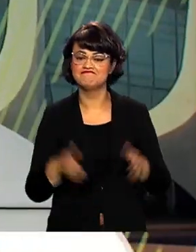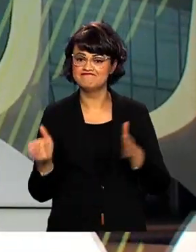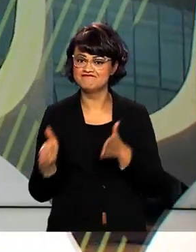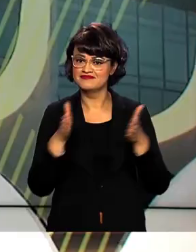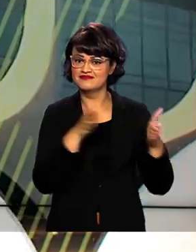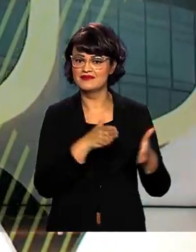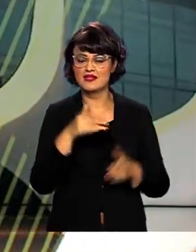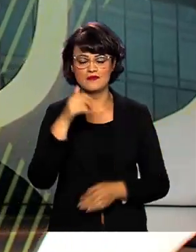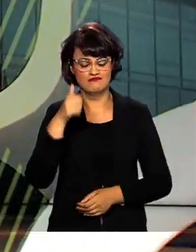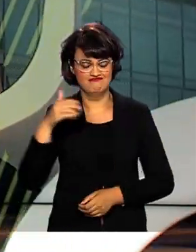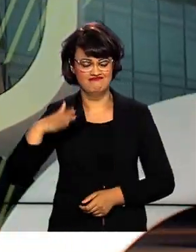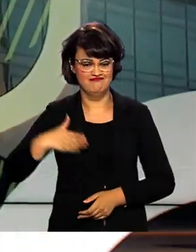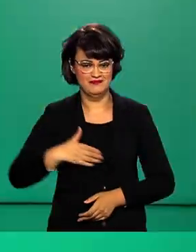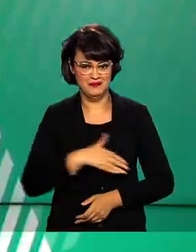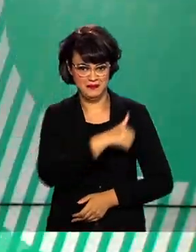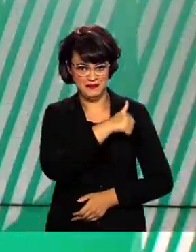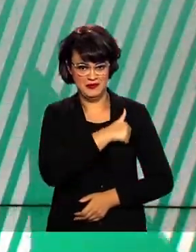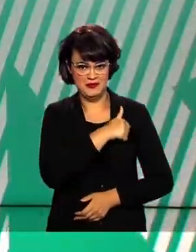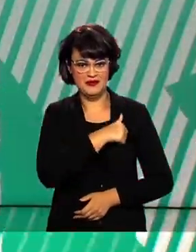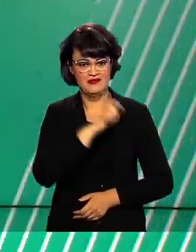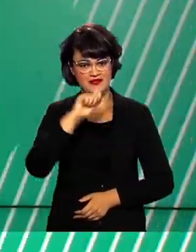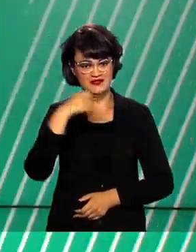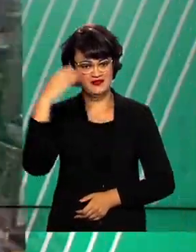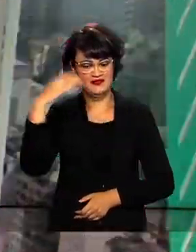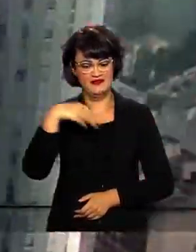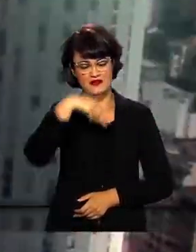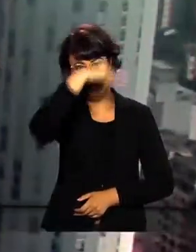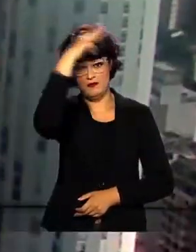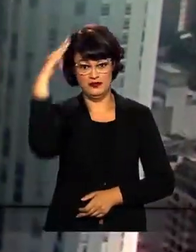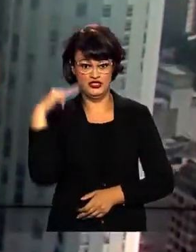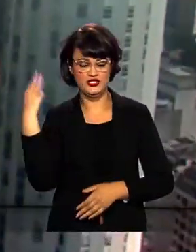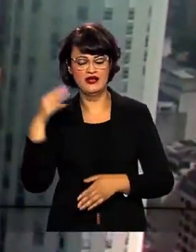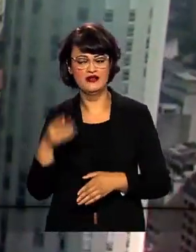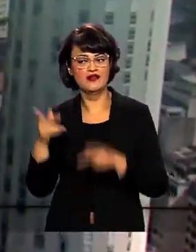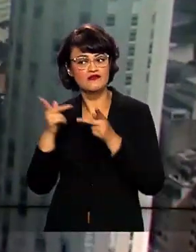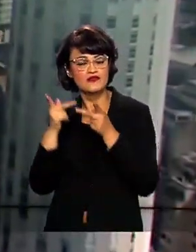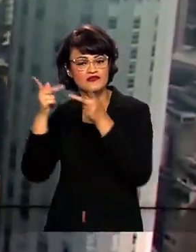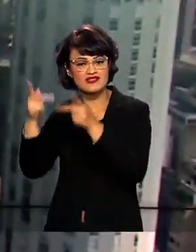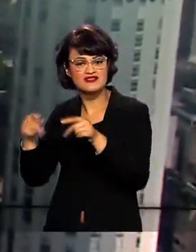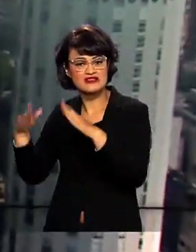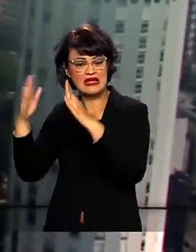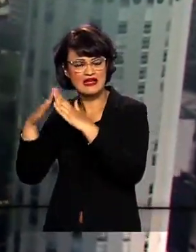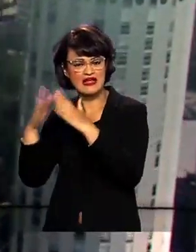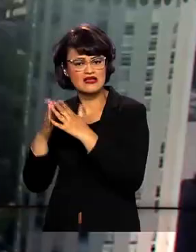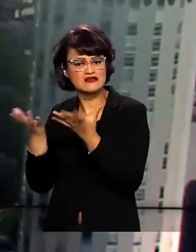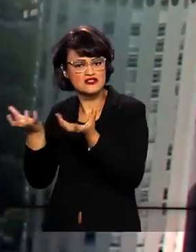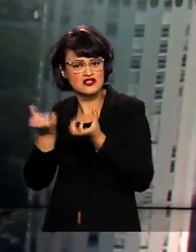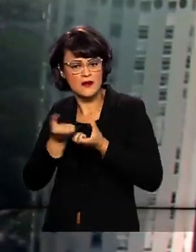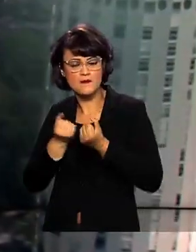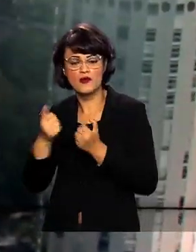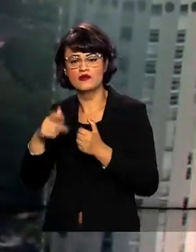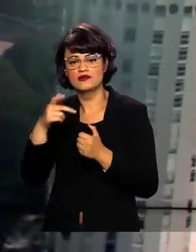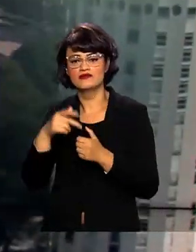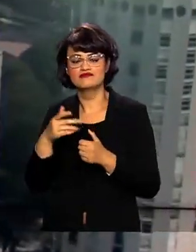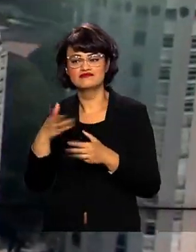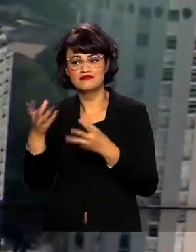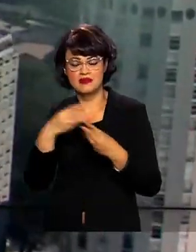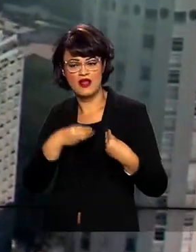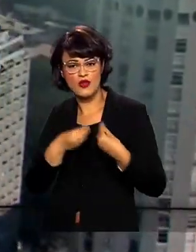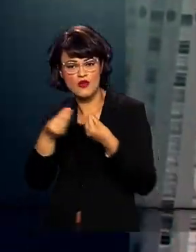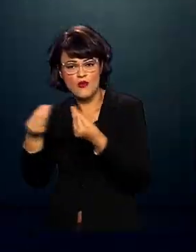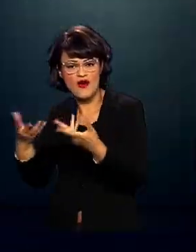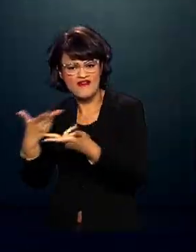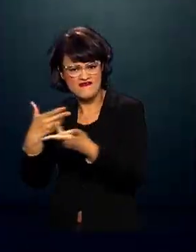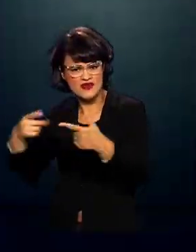-dama, Michele Bolsonaro, esteve hoje em uma casa de acolhimento de adolescentes do Distrito Federal para iniciar a entrega de